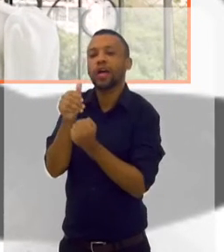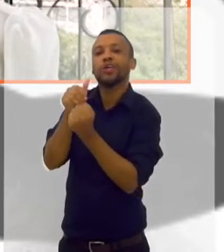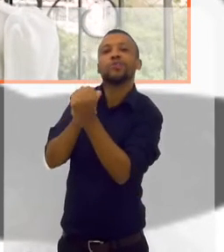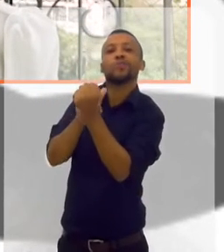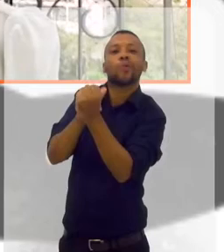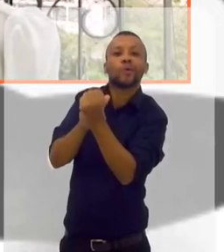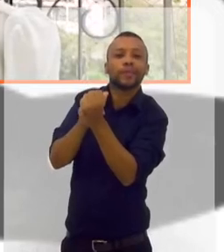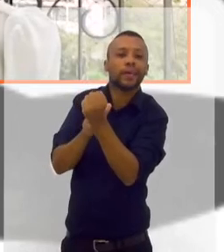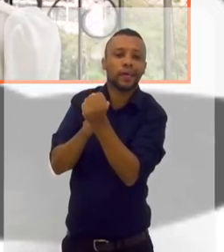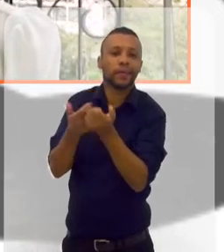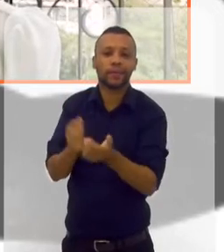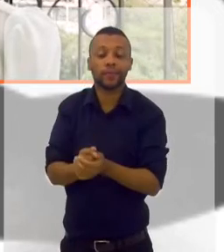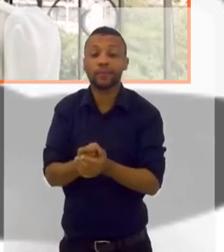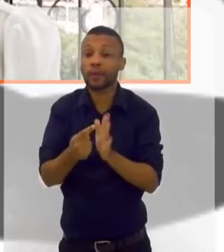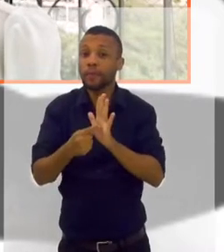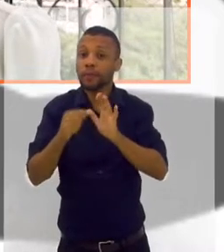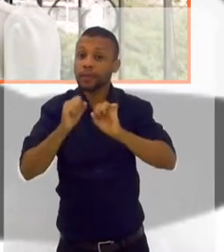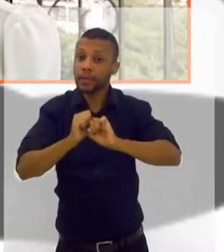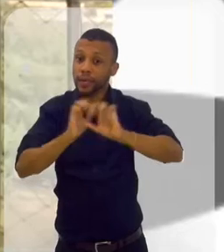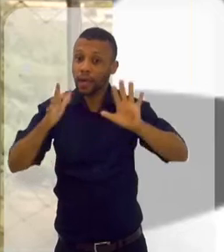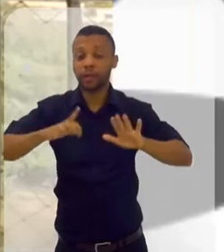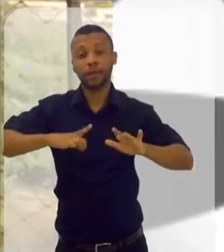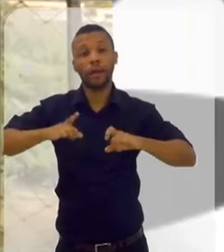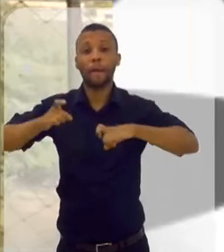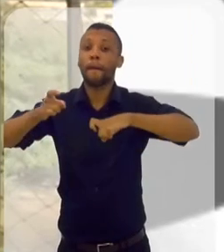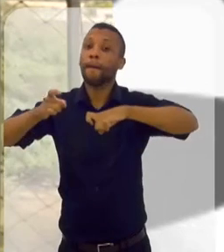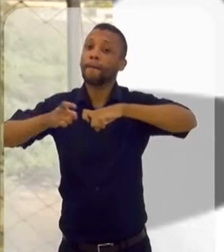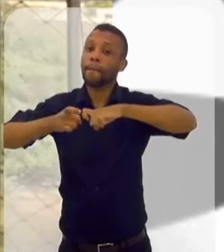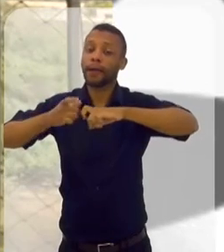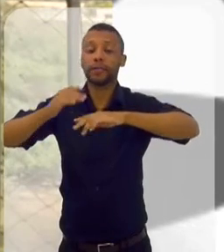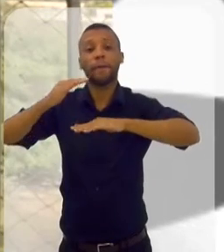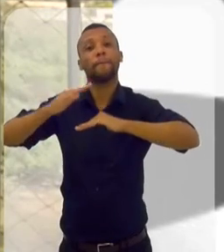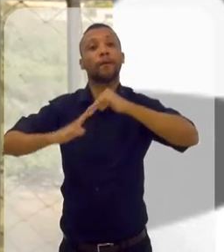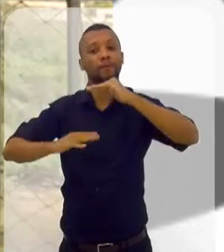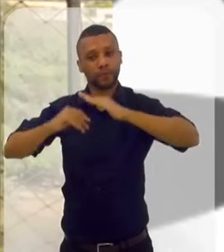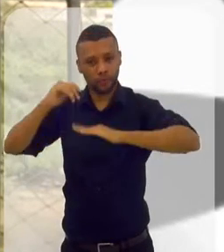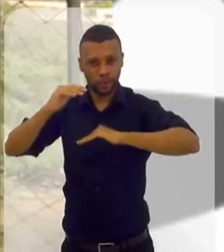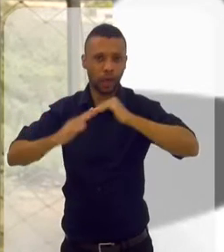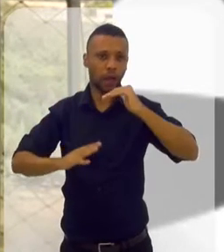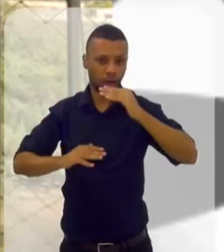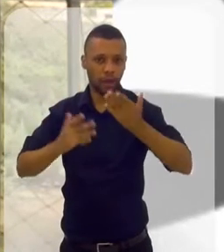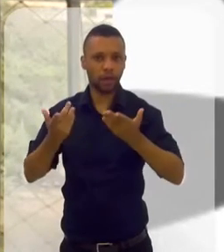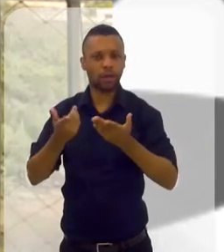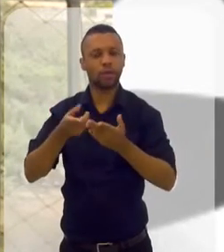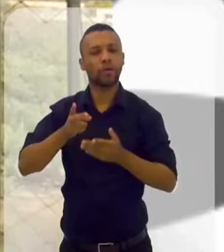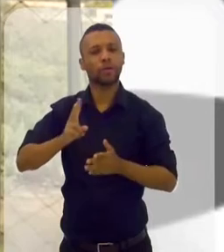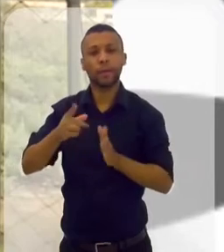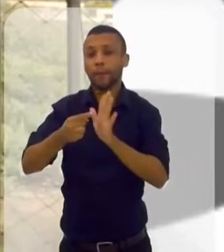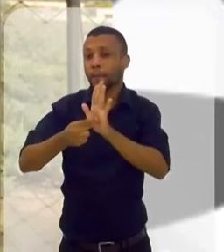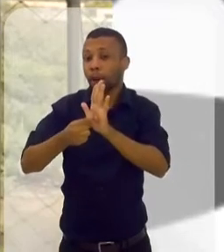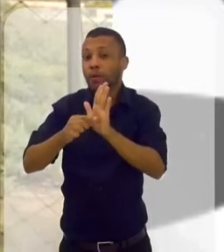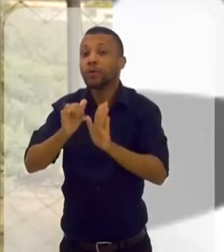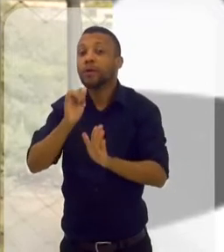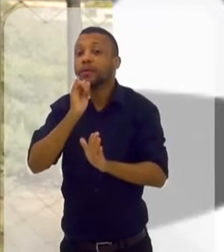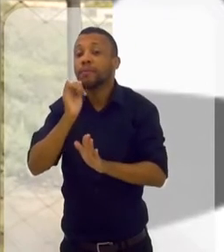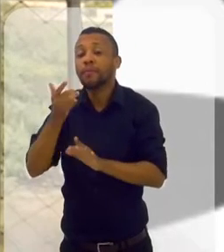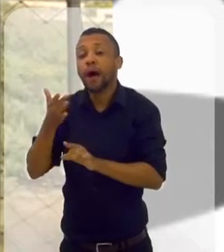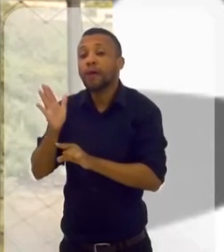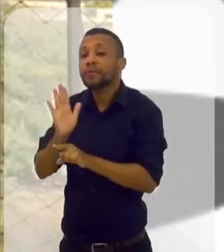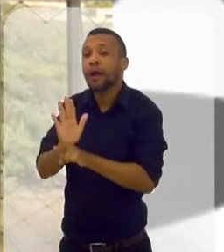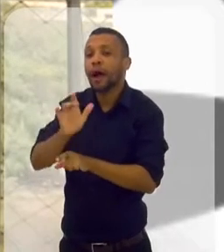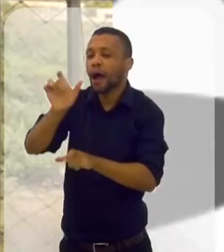vamos esconder onde está a cárie. E eu deixo claro que eu tenho ética profissional e que tudo que a gente fala vai ficar ali. Às vezes, eu sempre dou exemplos aqui